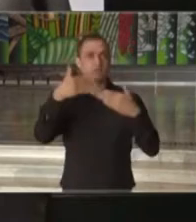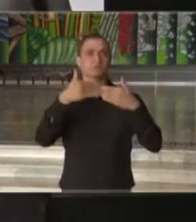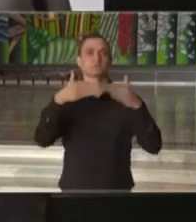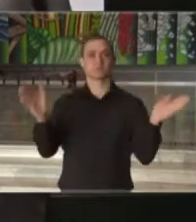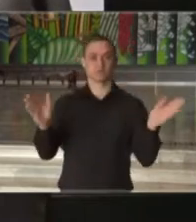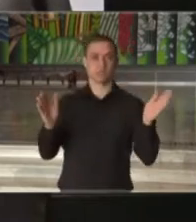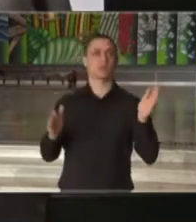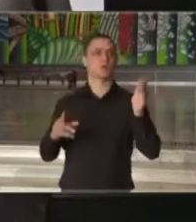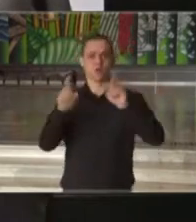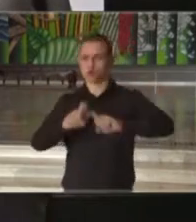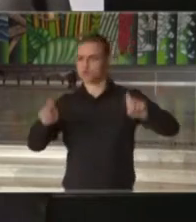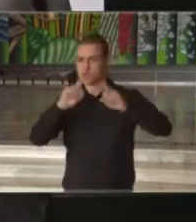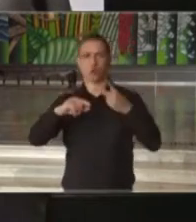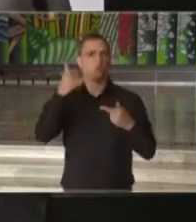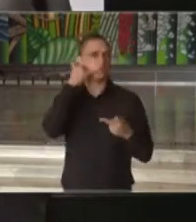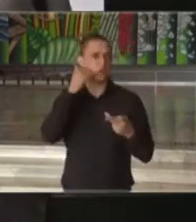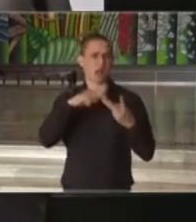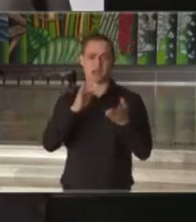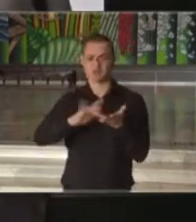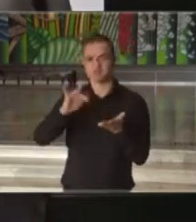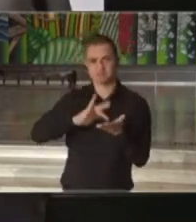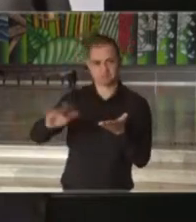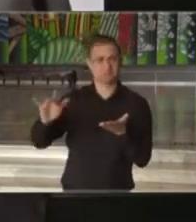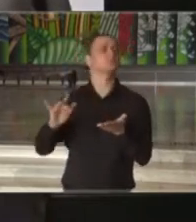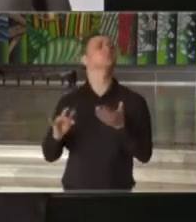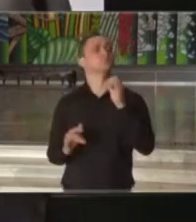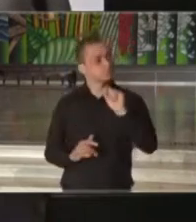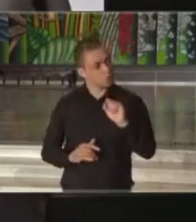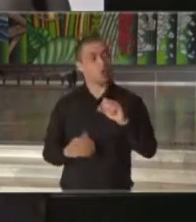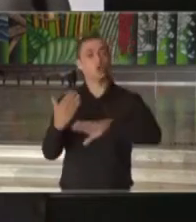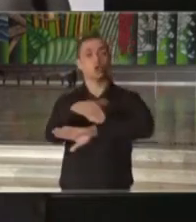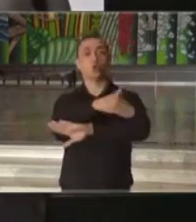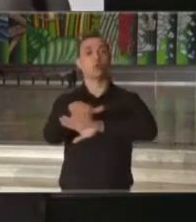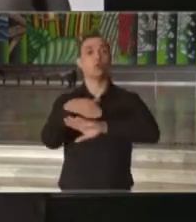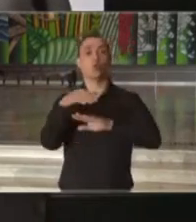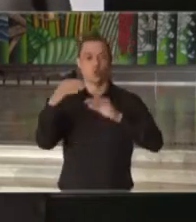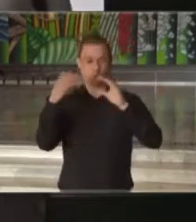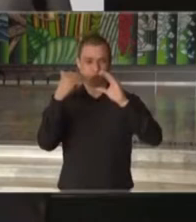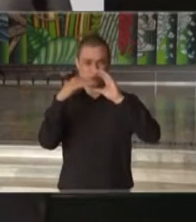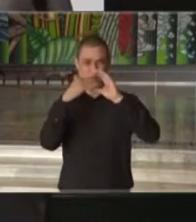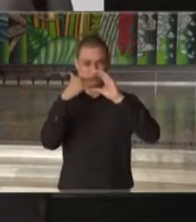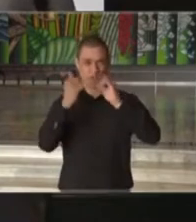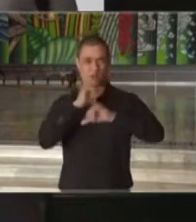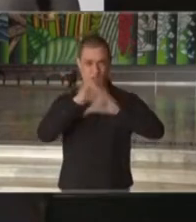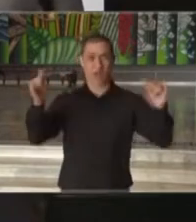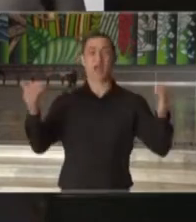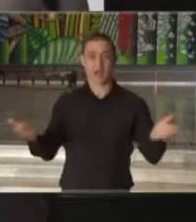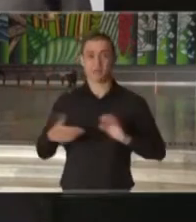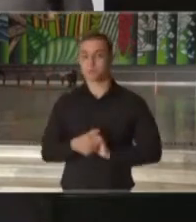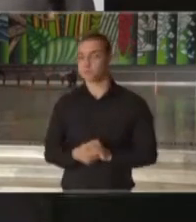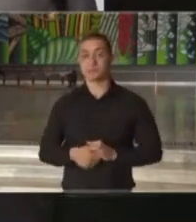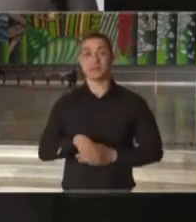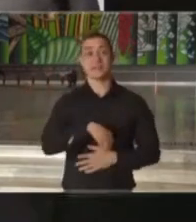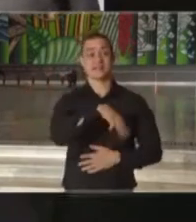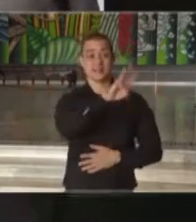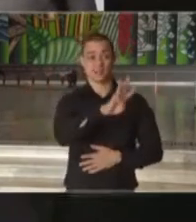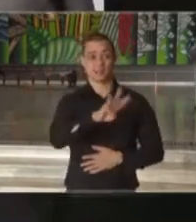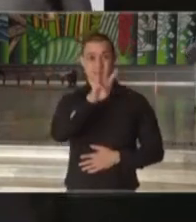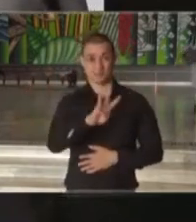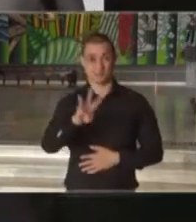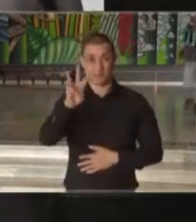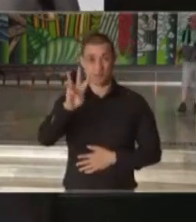computadores, smartphones ou tablets, através do endereço eletrônico que comunico agora. www